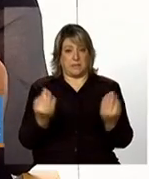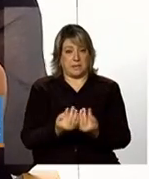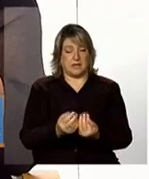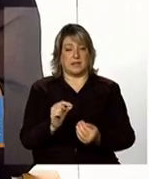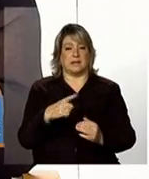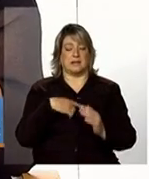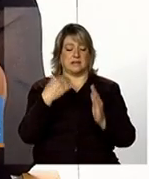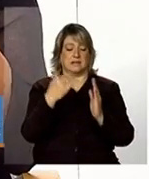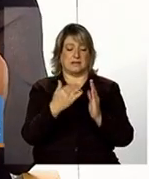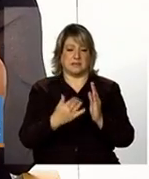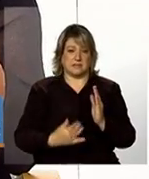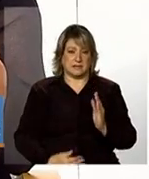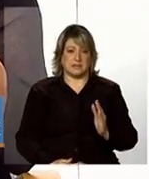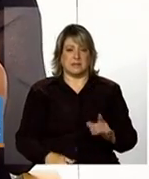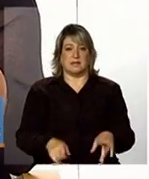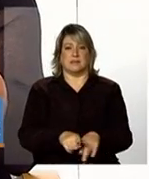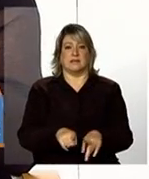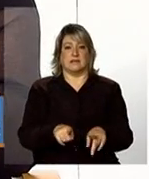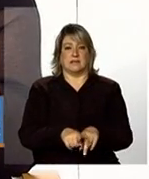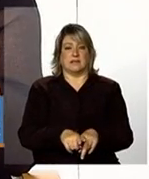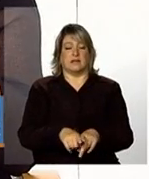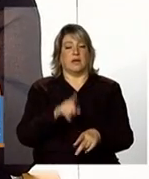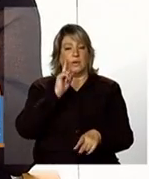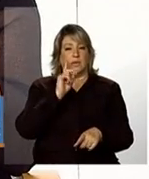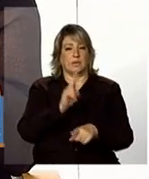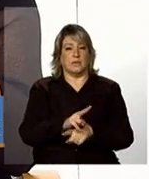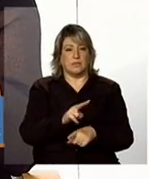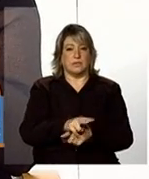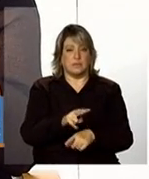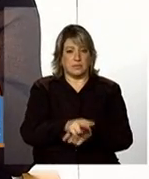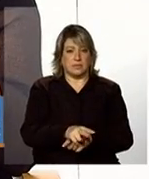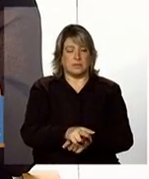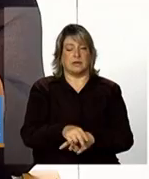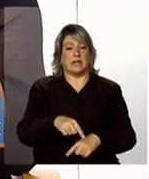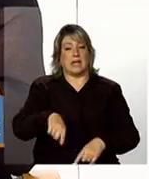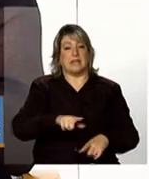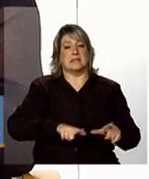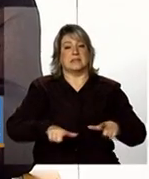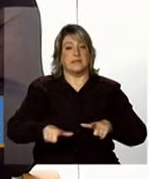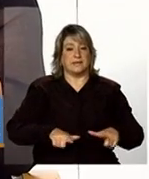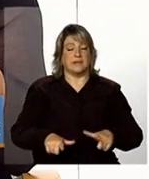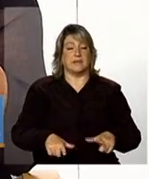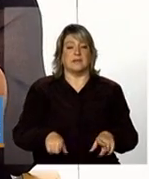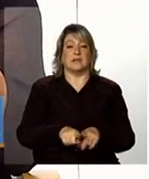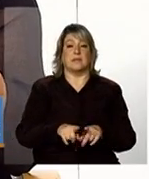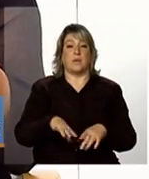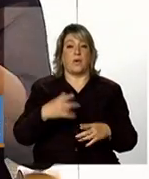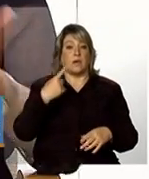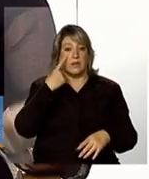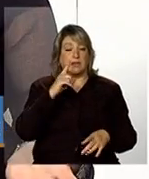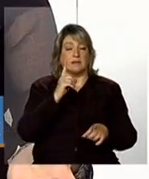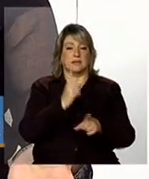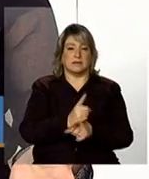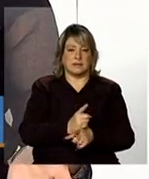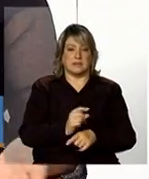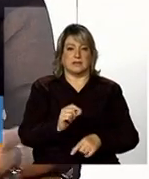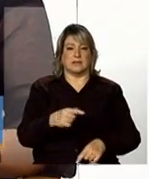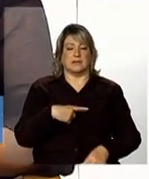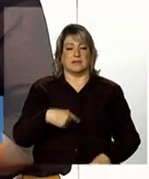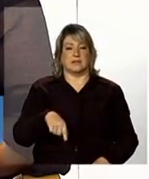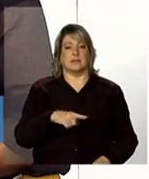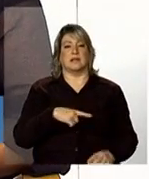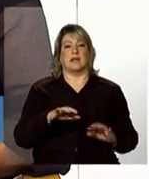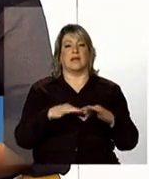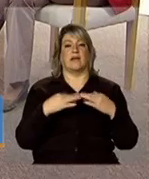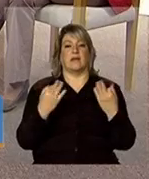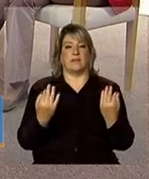e que já estão sendo acompanhadas naquele serviço e ao identificar que existem famílias da listagem que